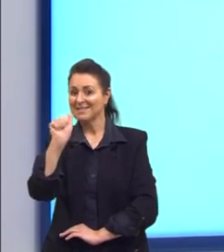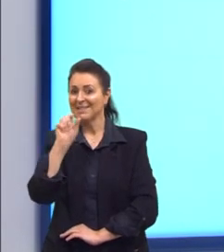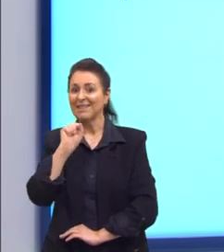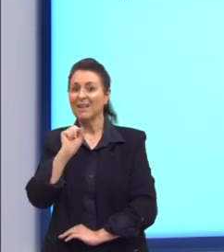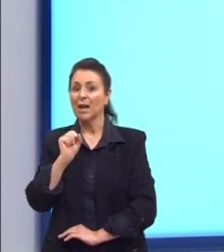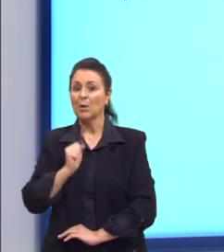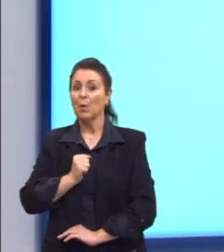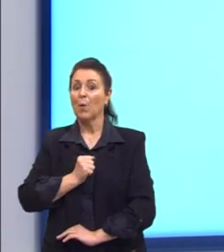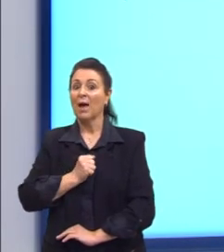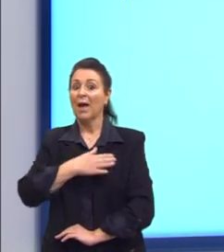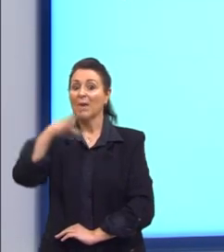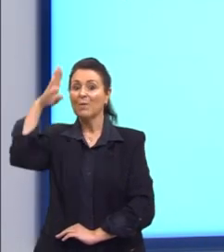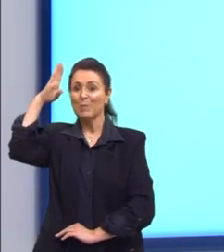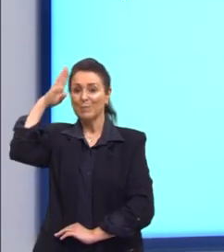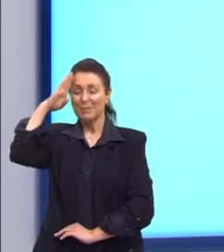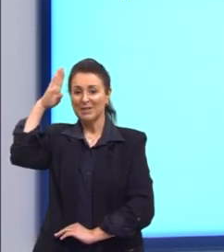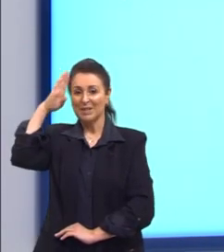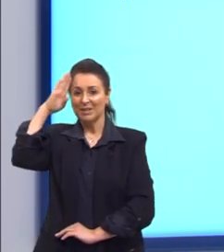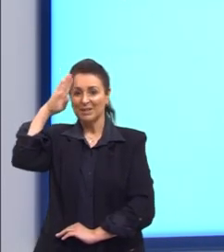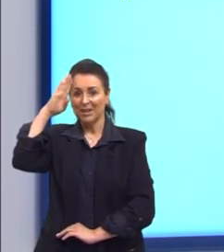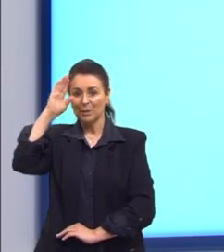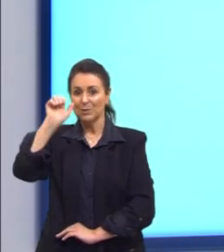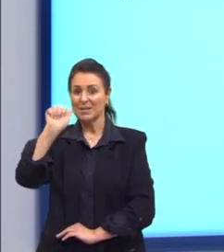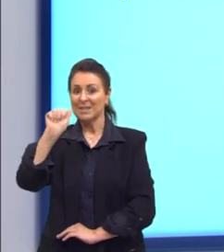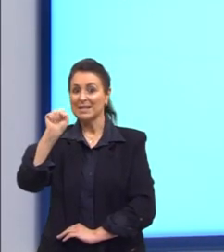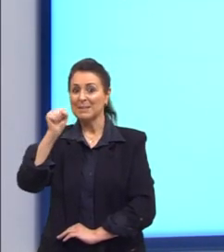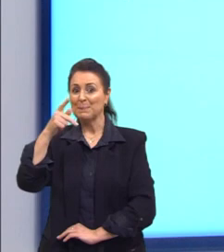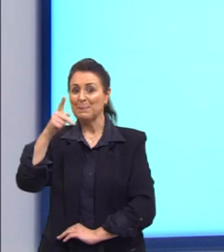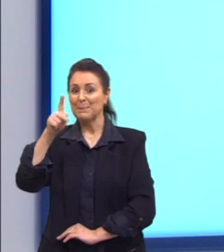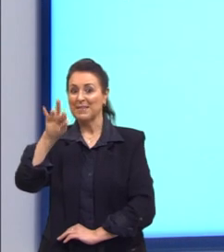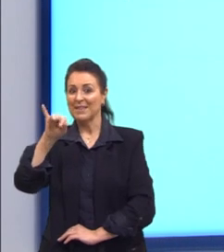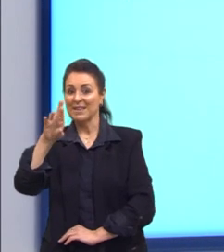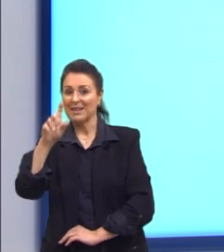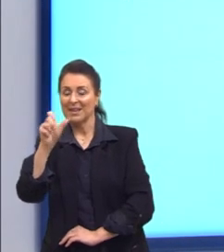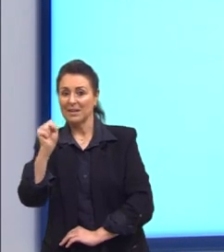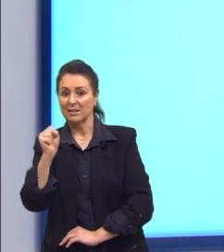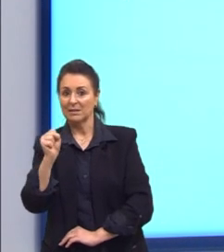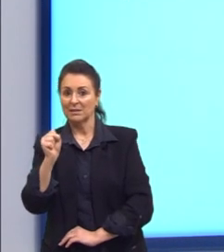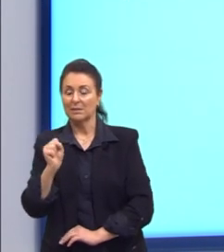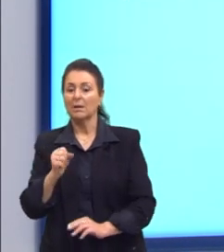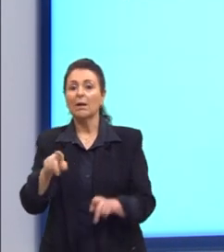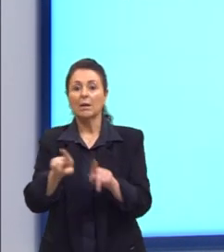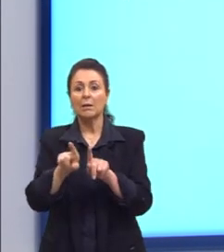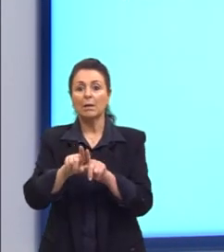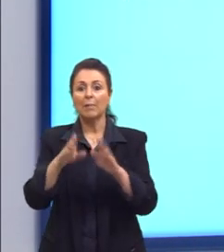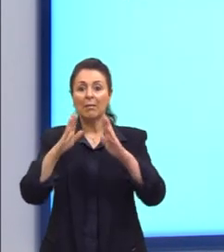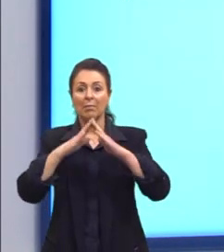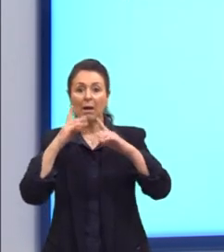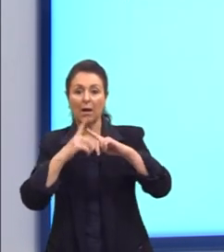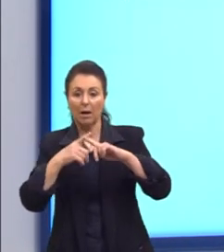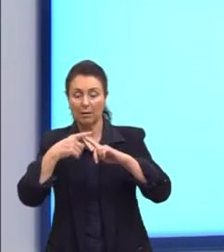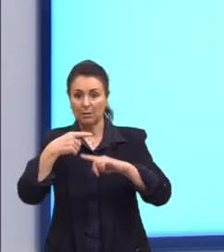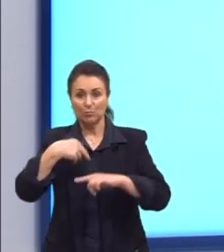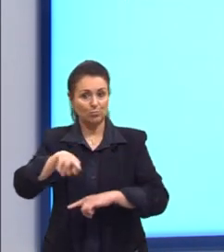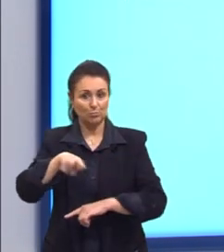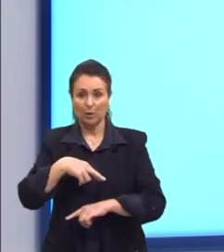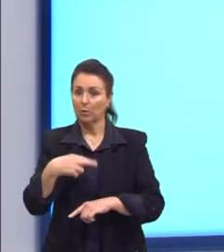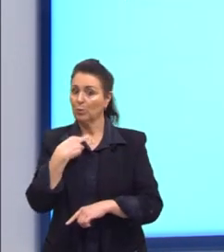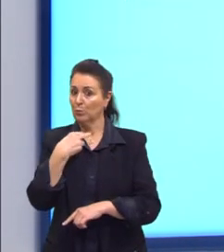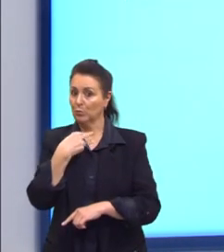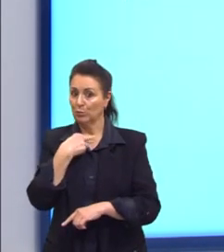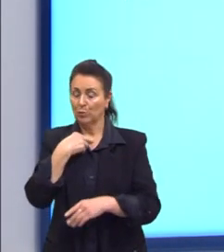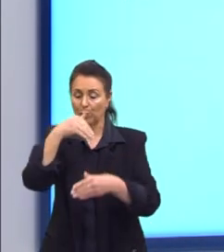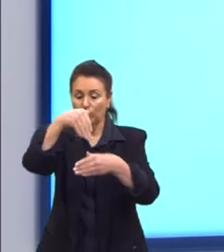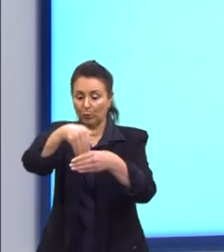de baixa patente, os aspiras. Os membros de ordens religiosas. A restrição à